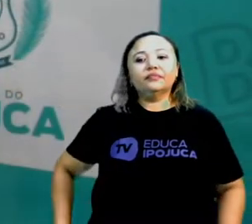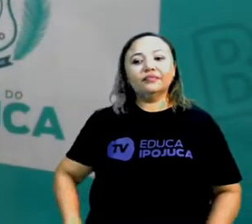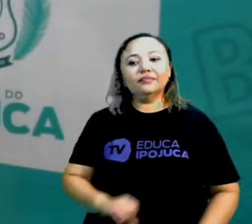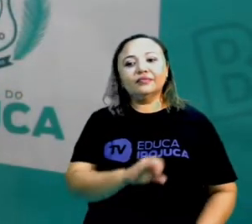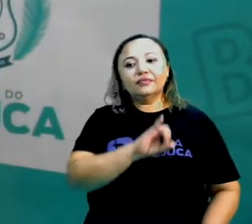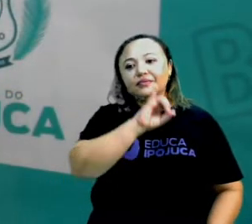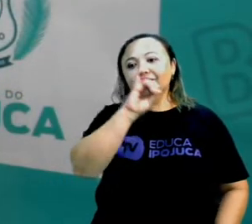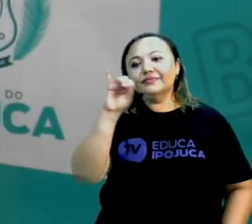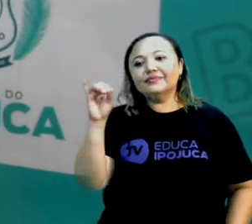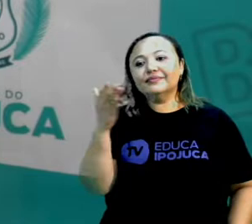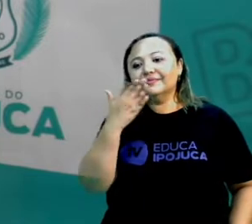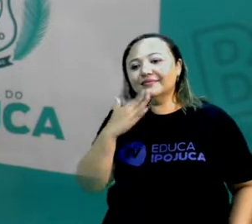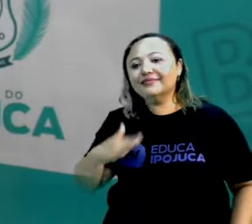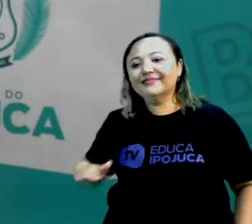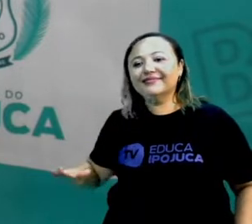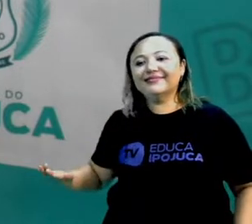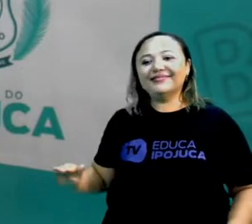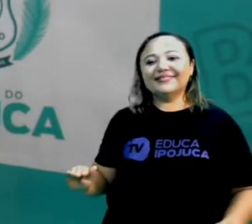Olá,